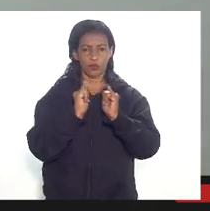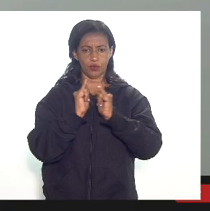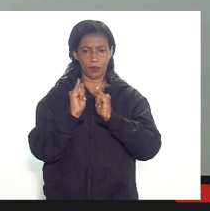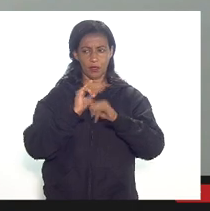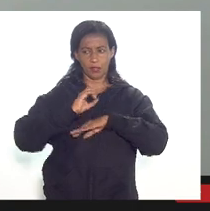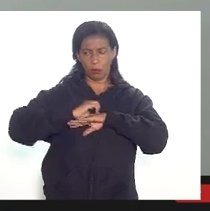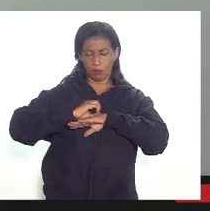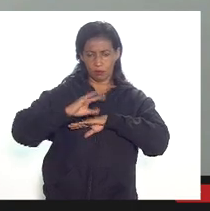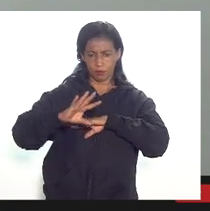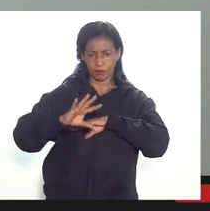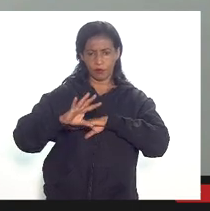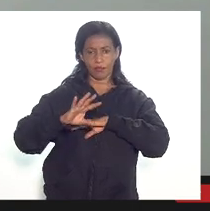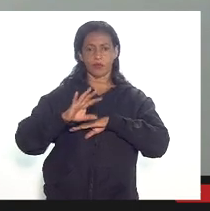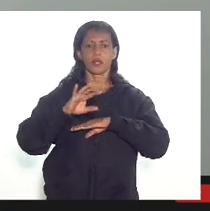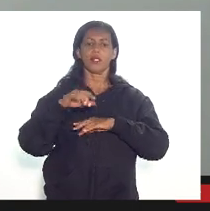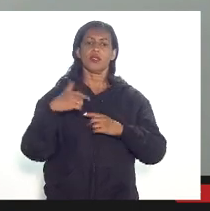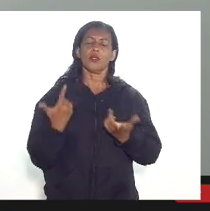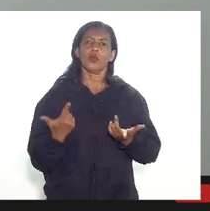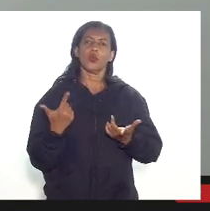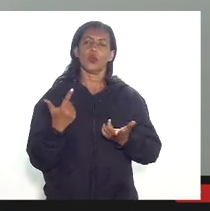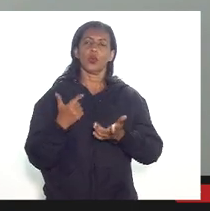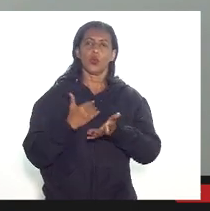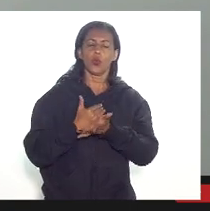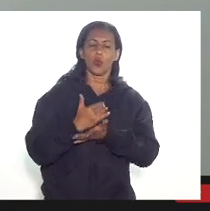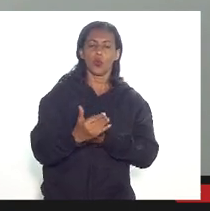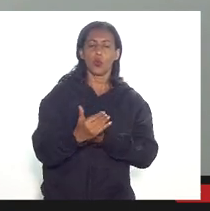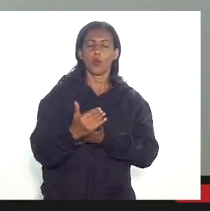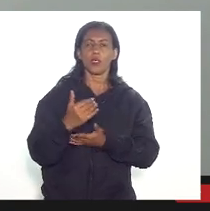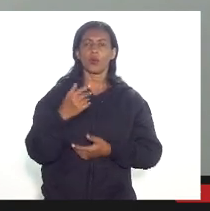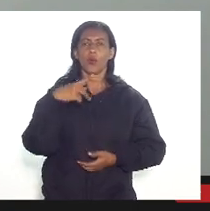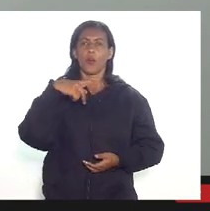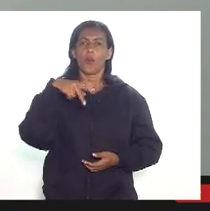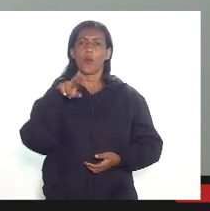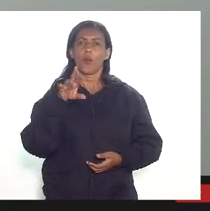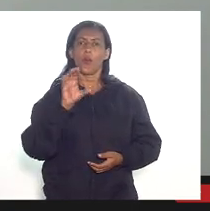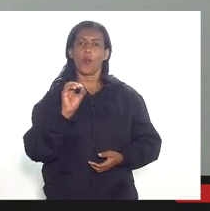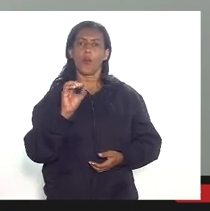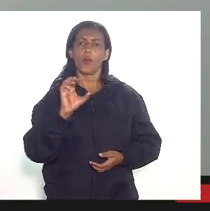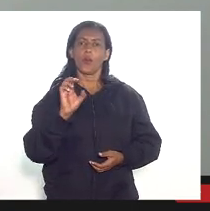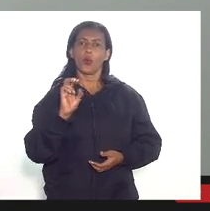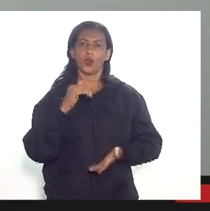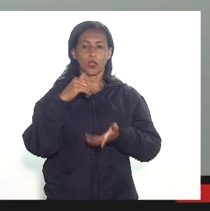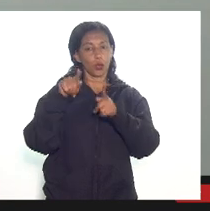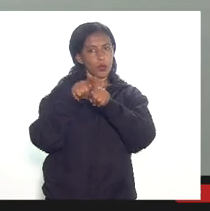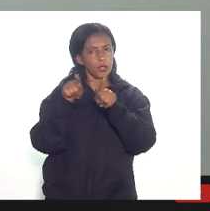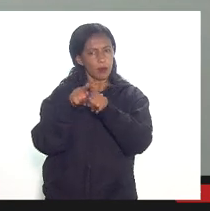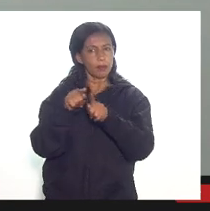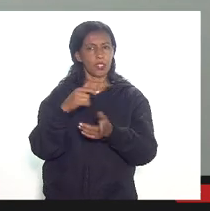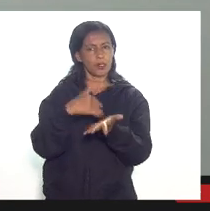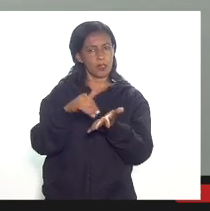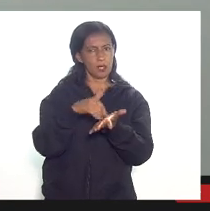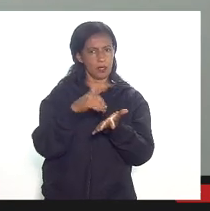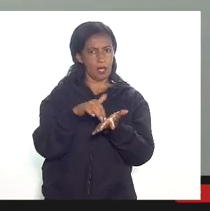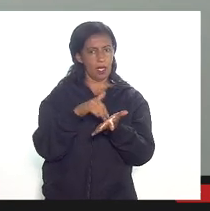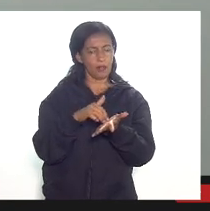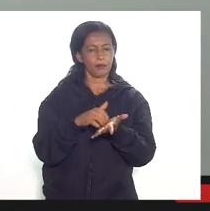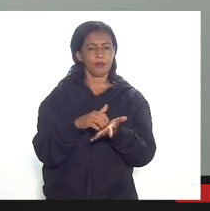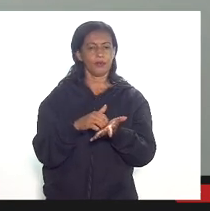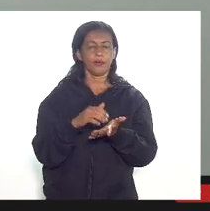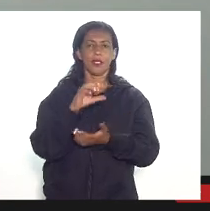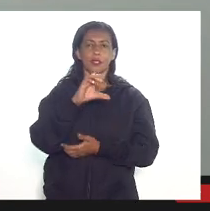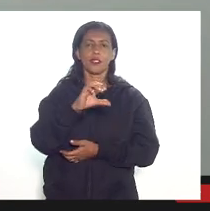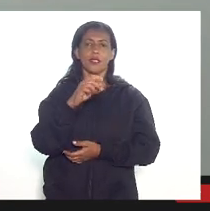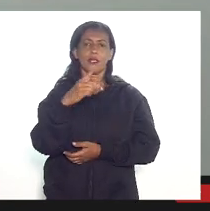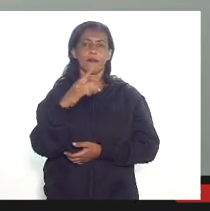âmbito dessa decisão judicial que foi bem discorrida pelo procurador e pelo nosso secretário eu queria agradecer a CPI porque